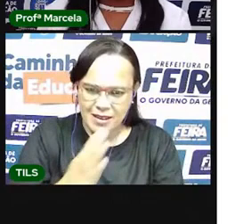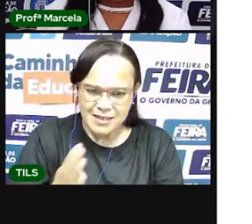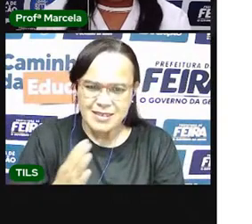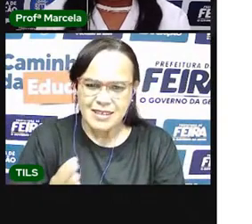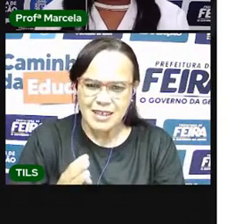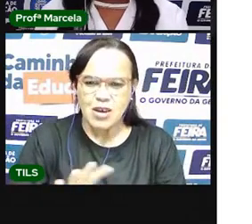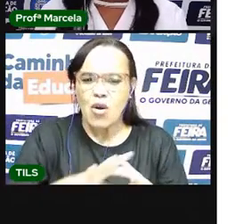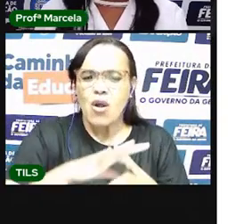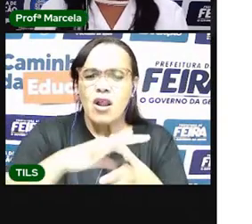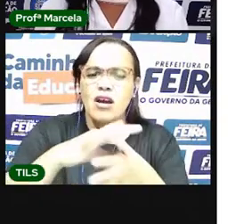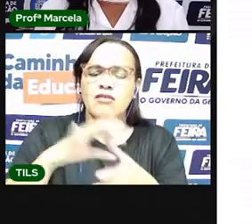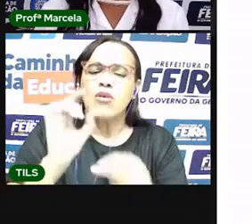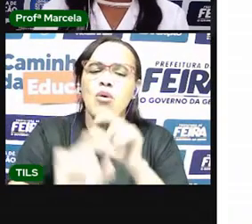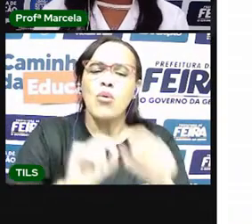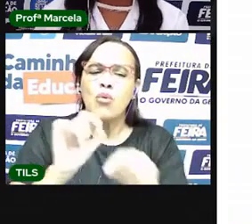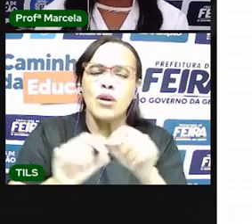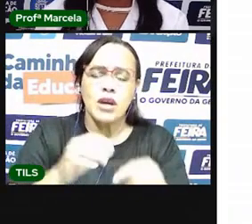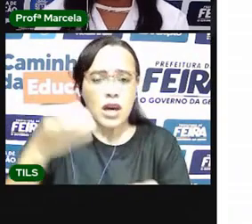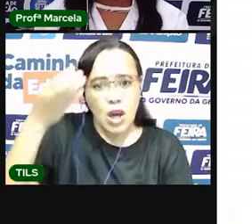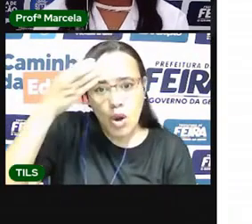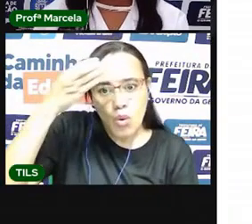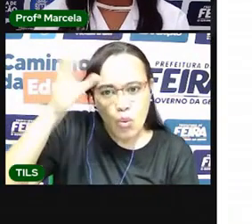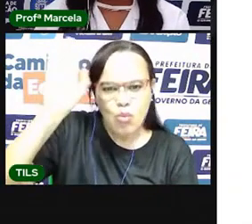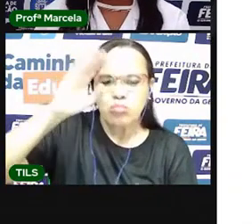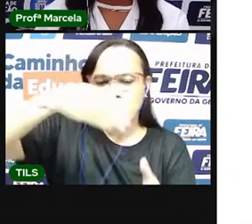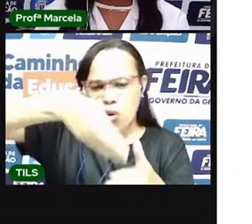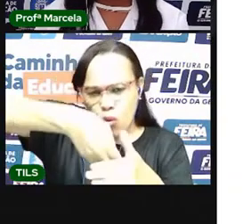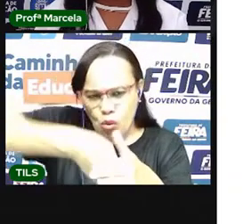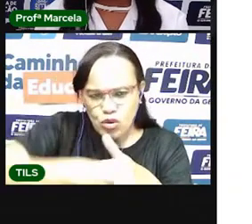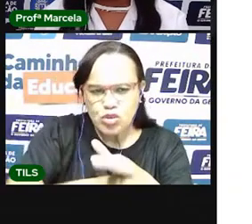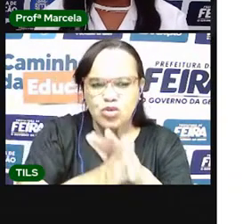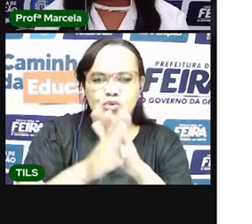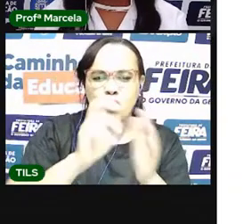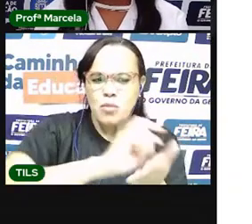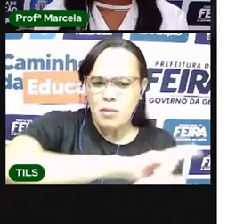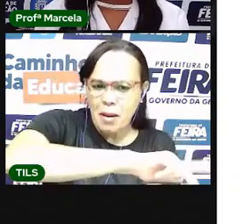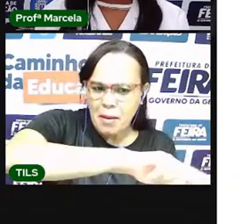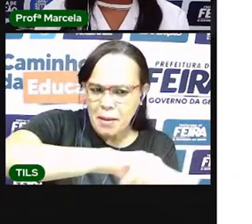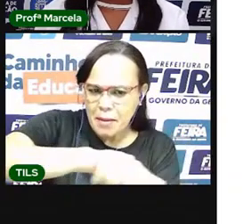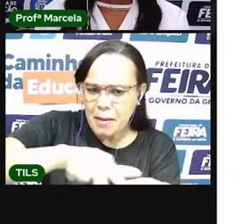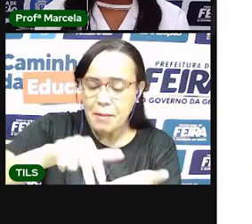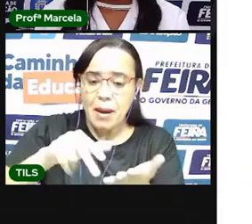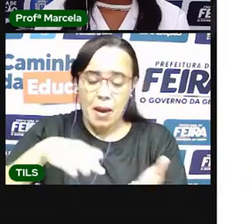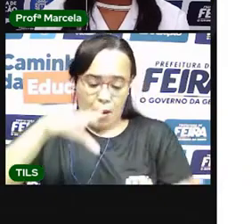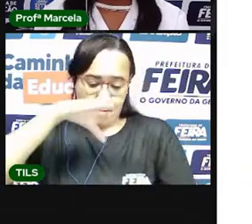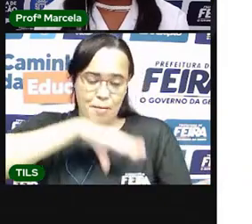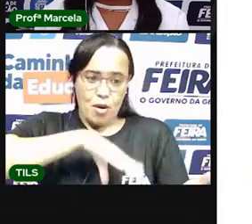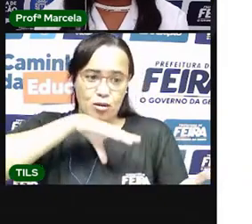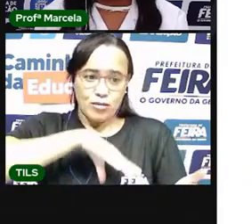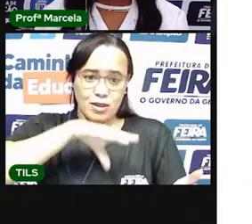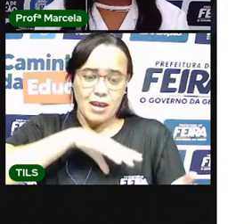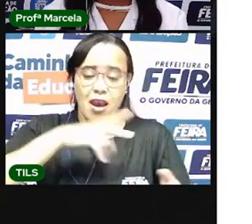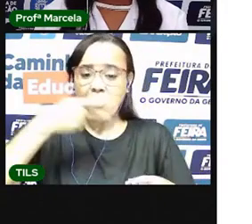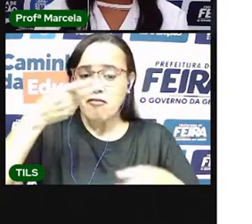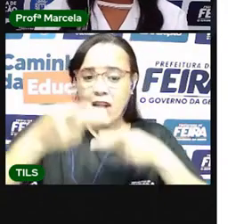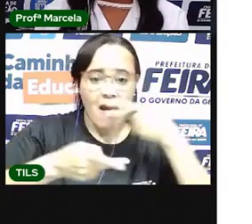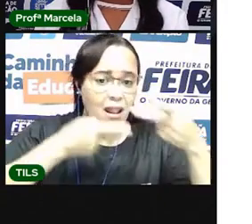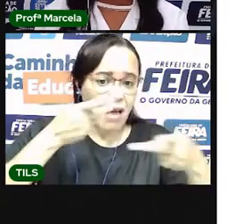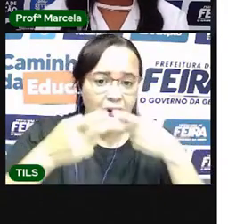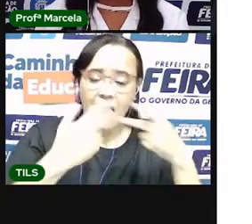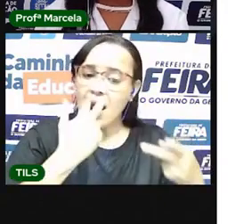Dos portugueses, por exemplo, nós herdamos a maneira de falar a nossa língua.